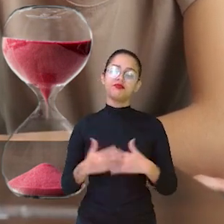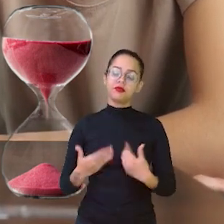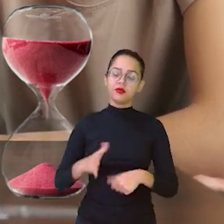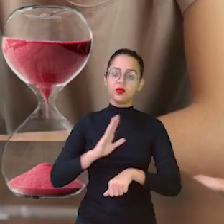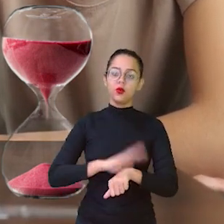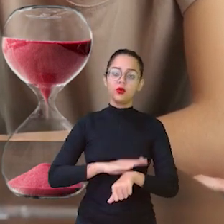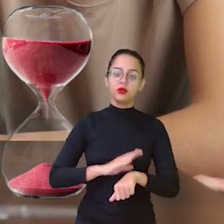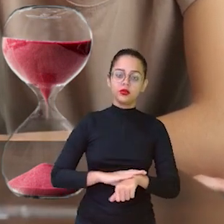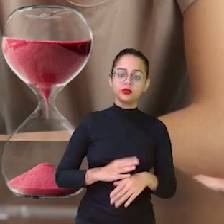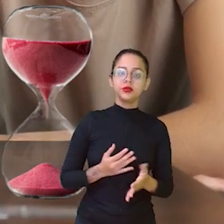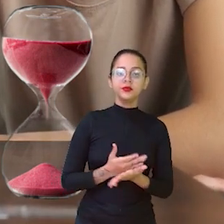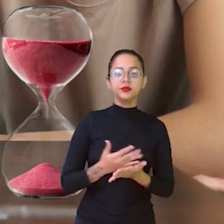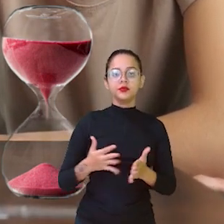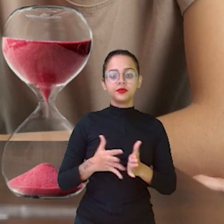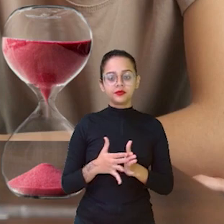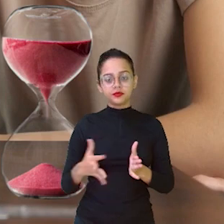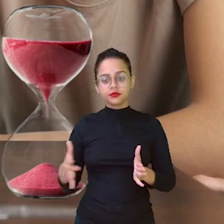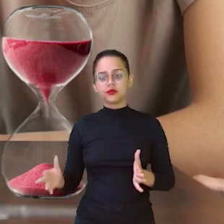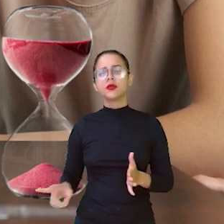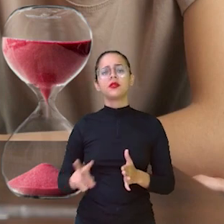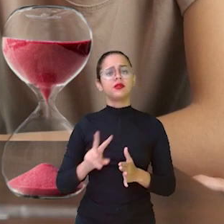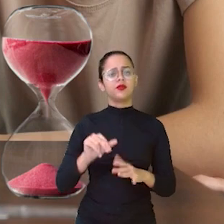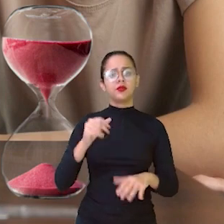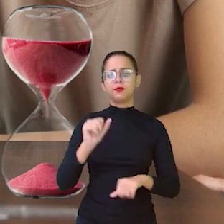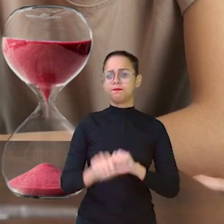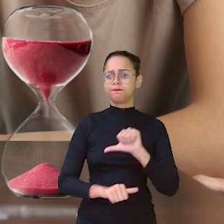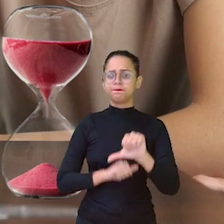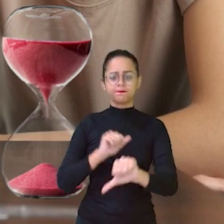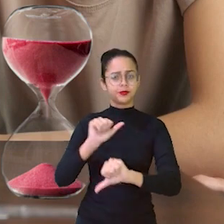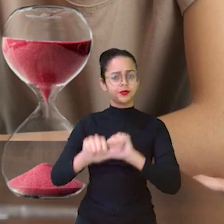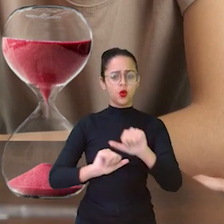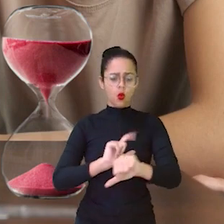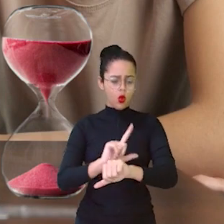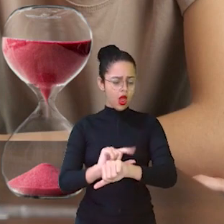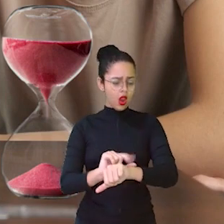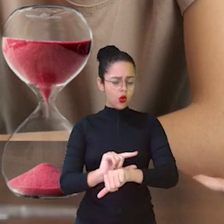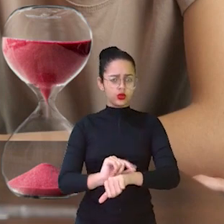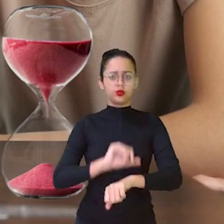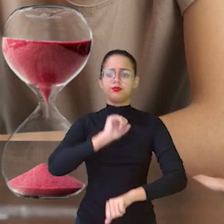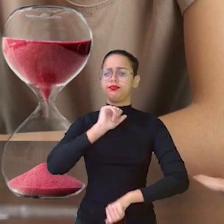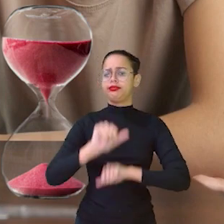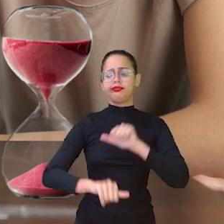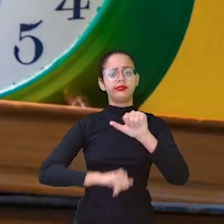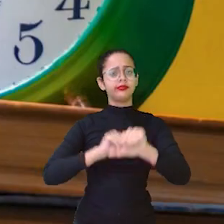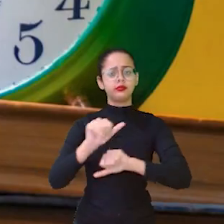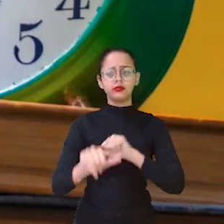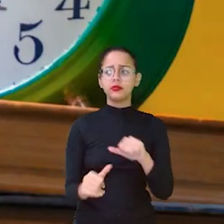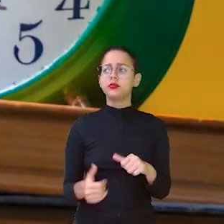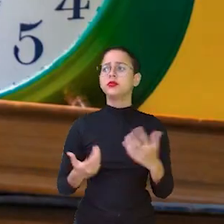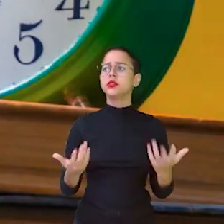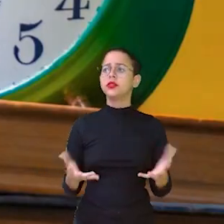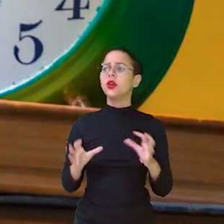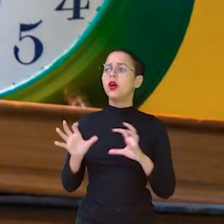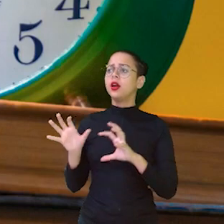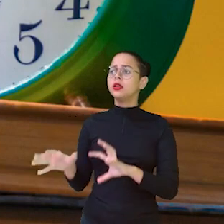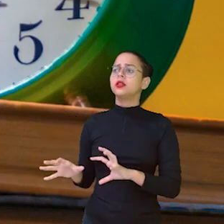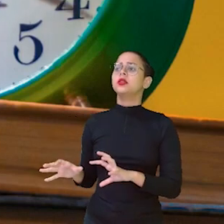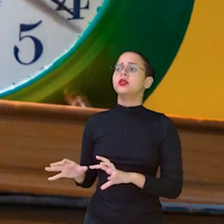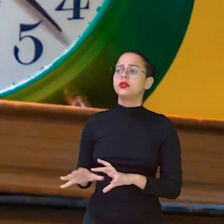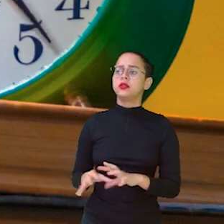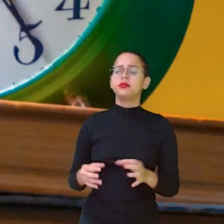tempo, gente, os relógios, eles passaram por muitas transformações. E foram sendo assim, ó,